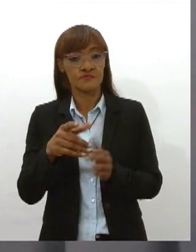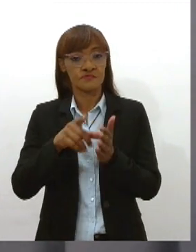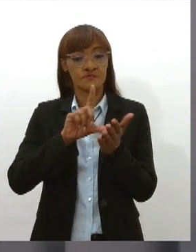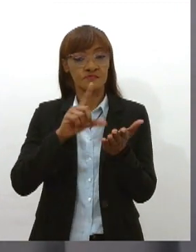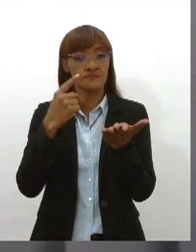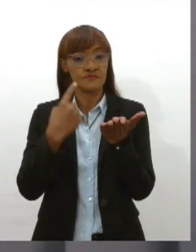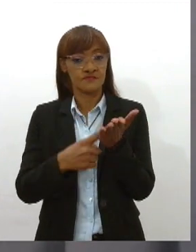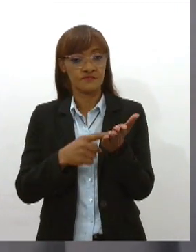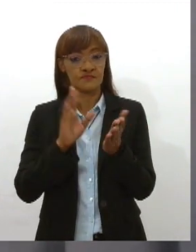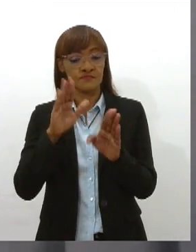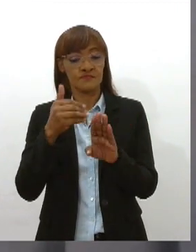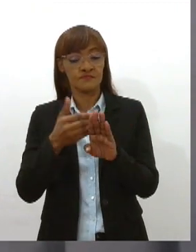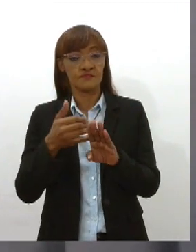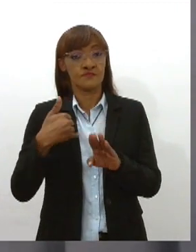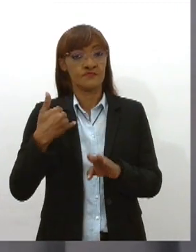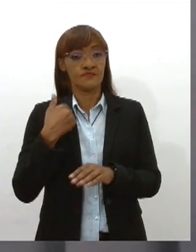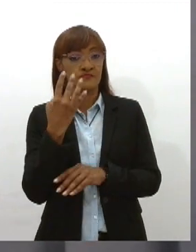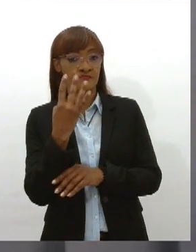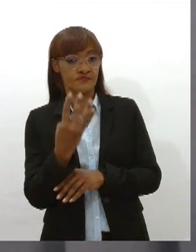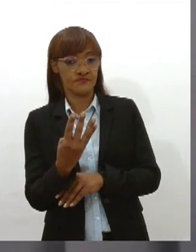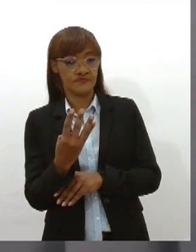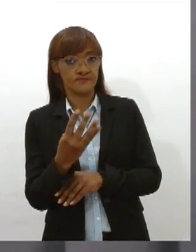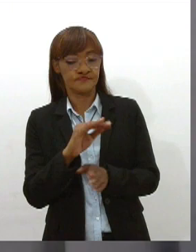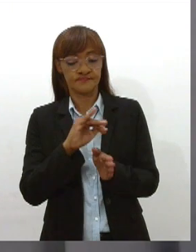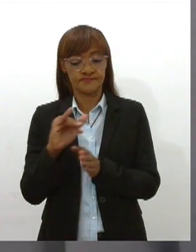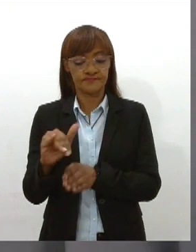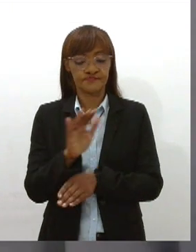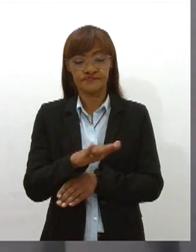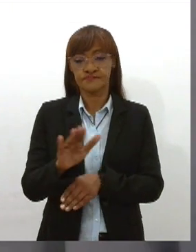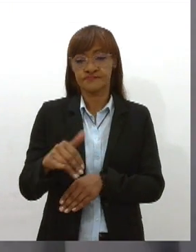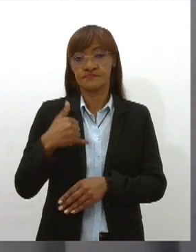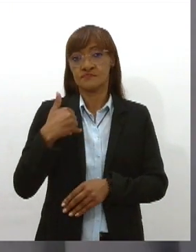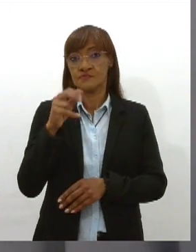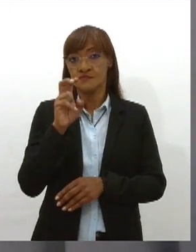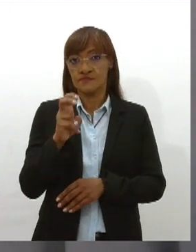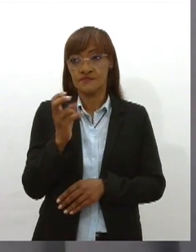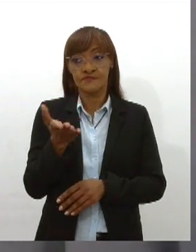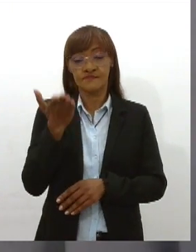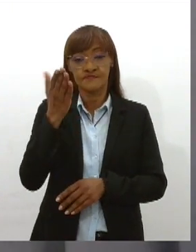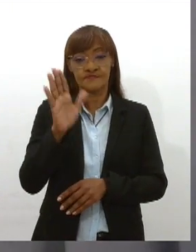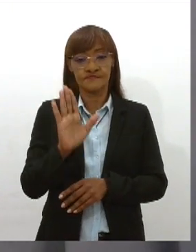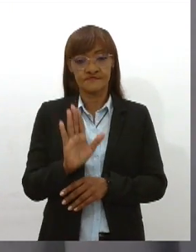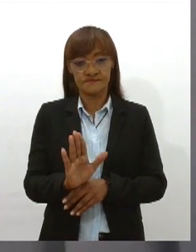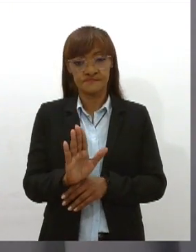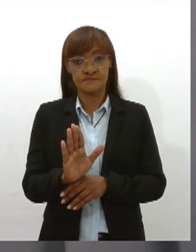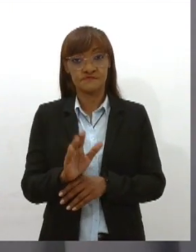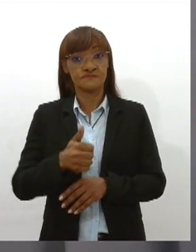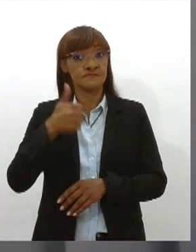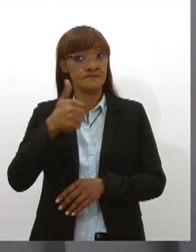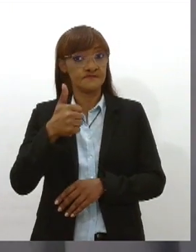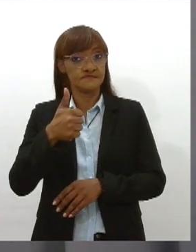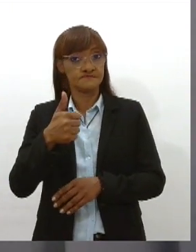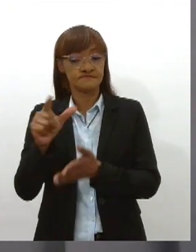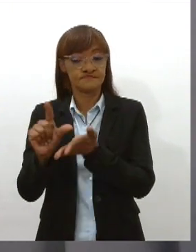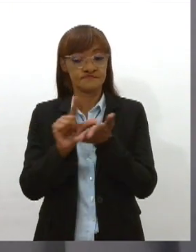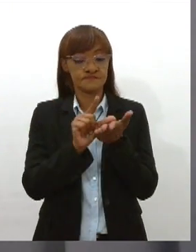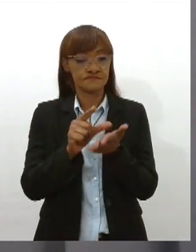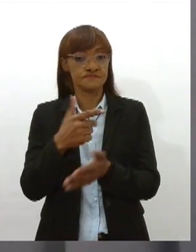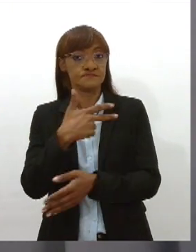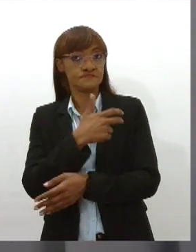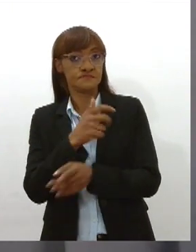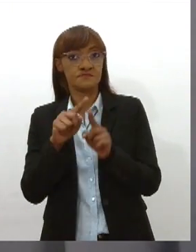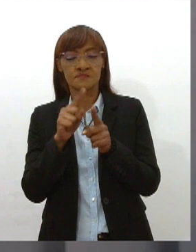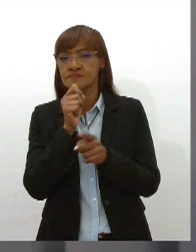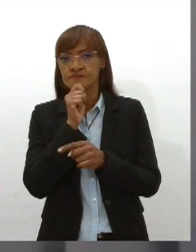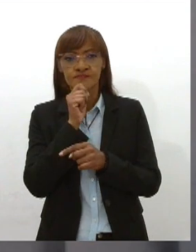4 anos. Já crianças maiores de 5 anos que receberam a primeira dose, mas ainda não receberam o reforço no